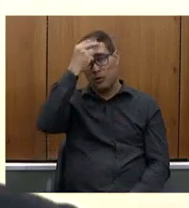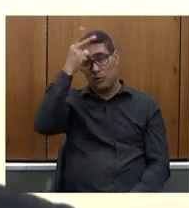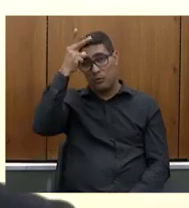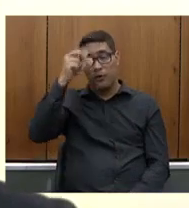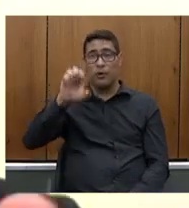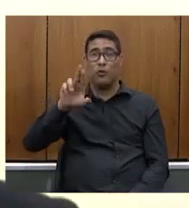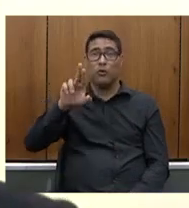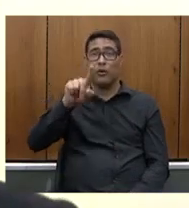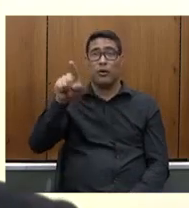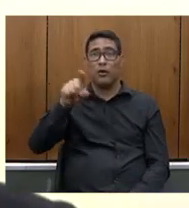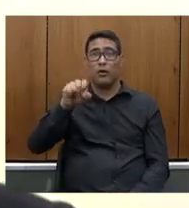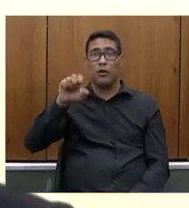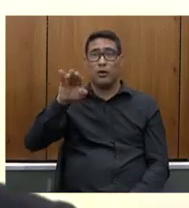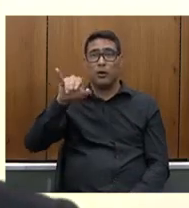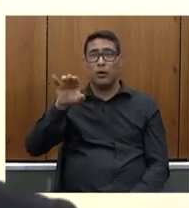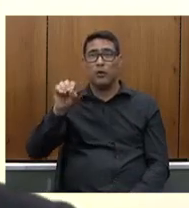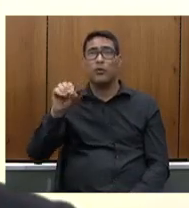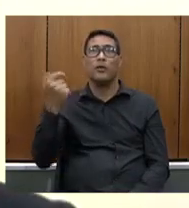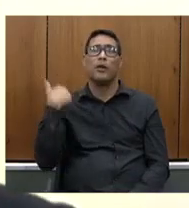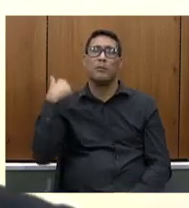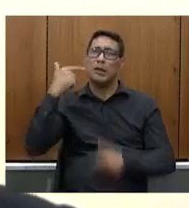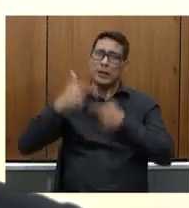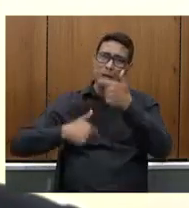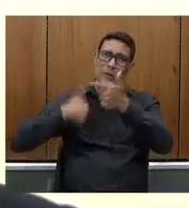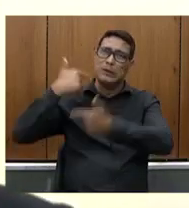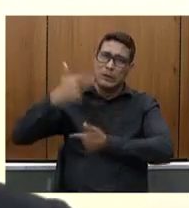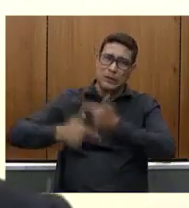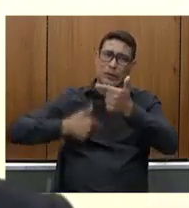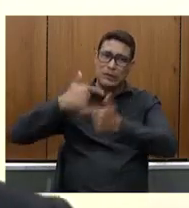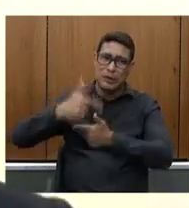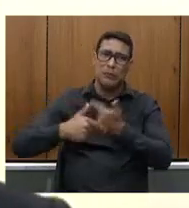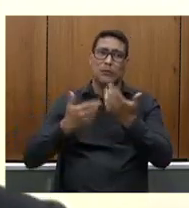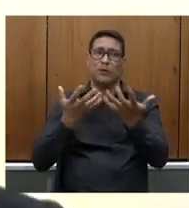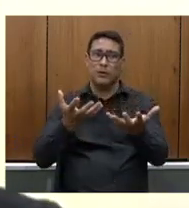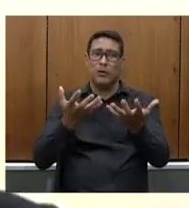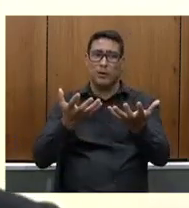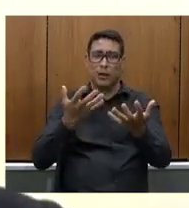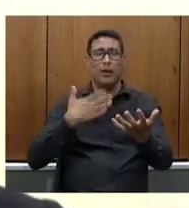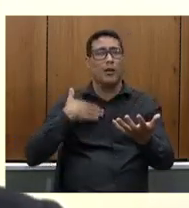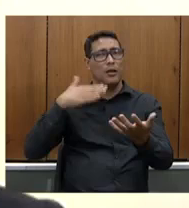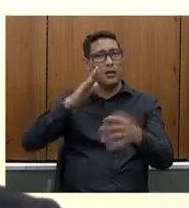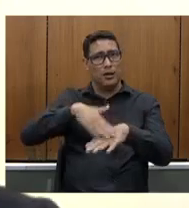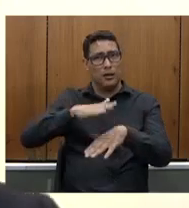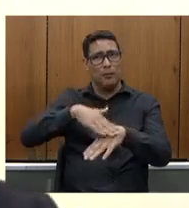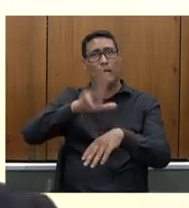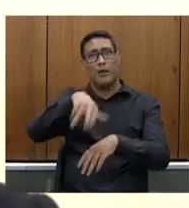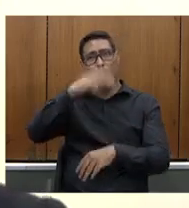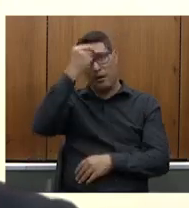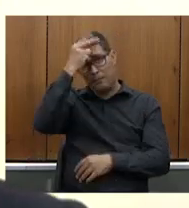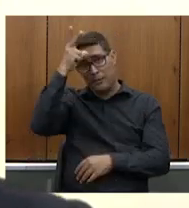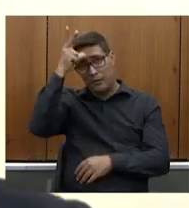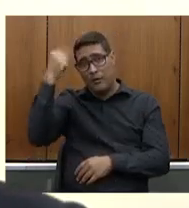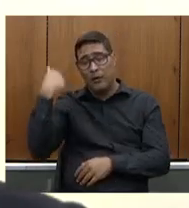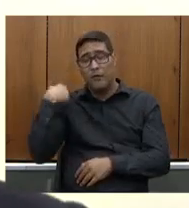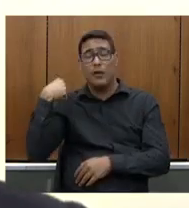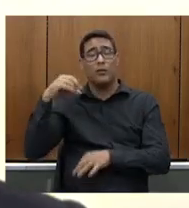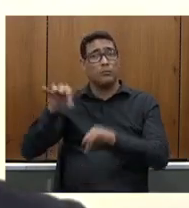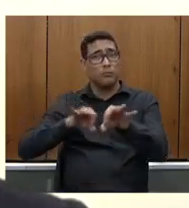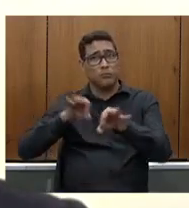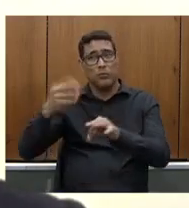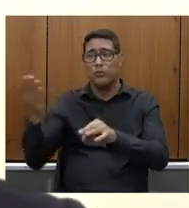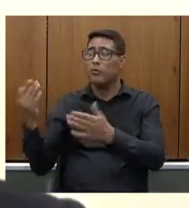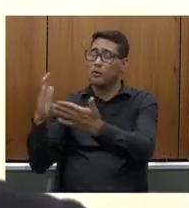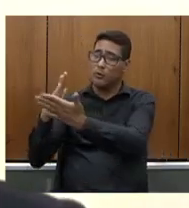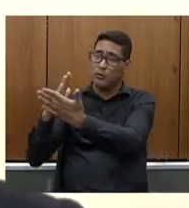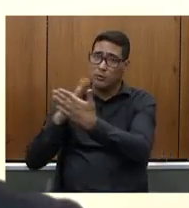Serrana que tem isso como uma causa que trabalha com muito afim e que faz a parte dele como prefeito para que o senhor nos ajude para que